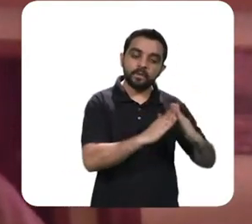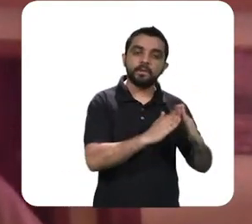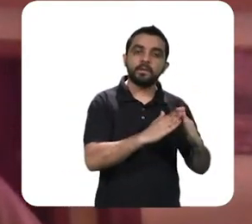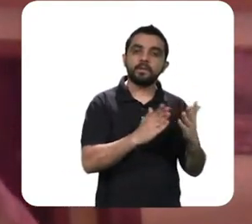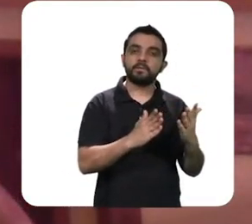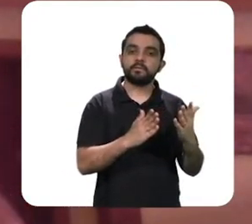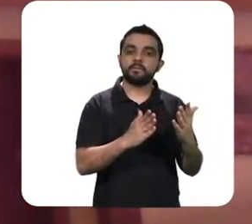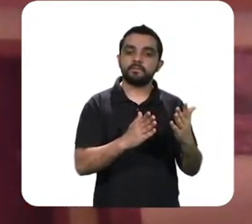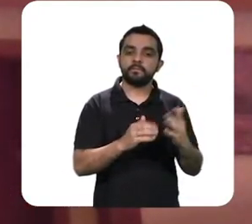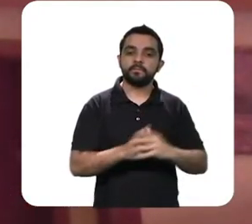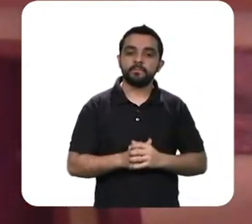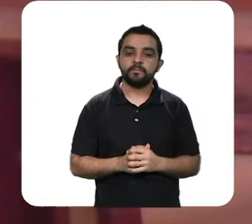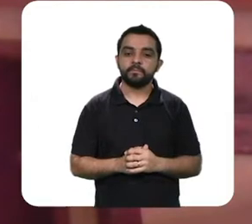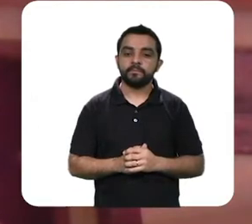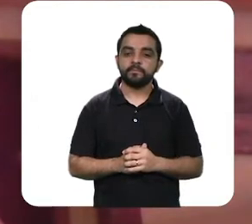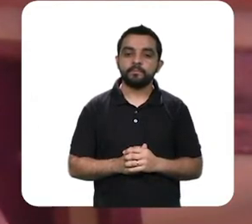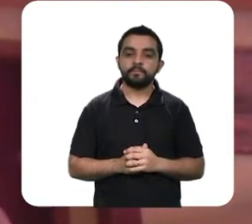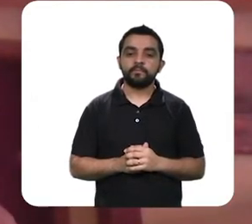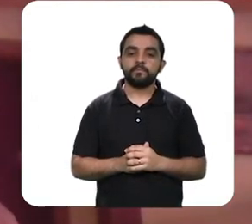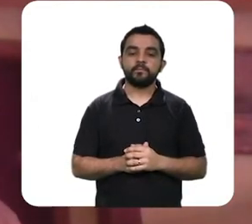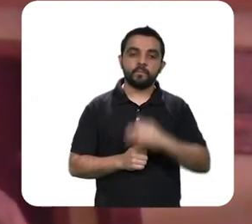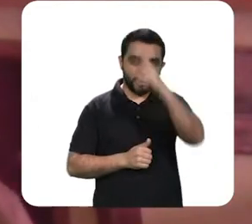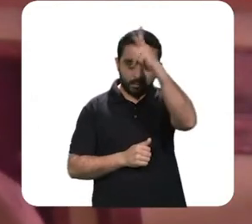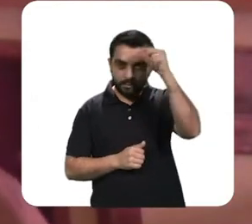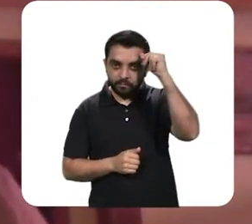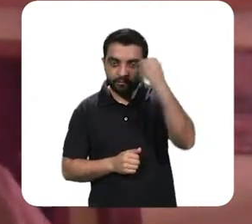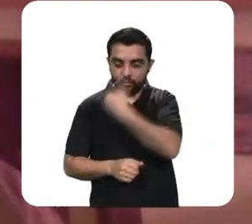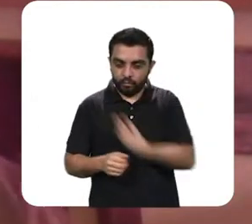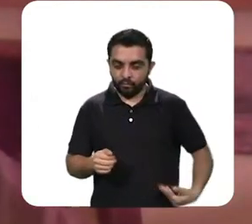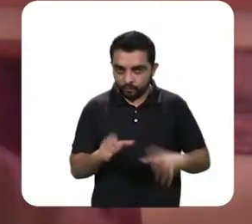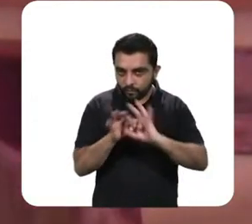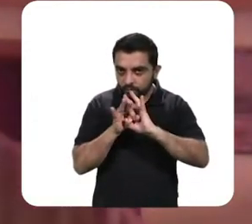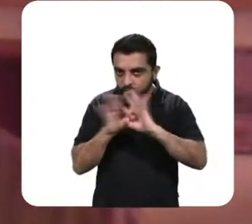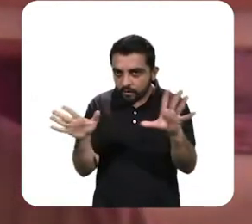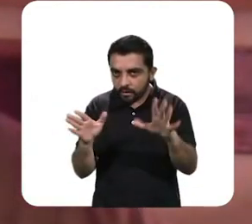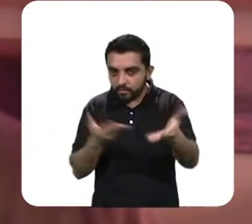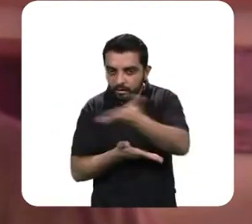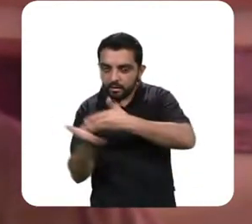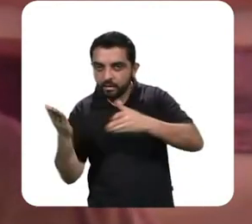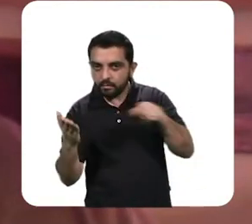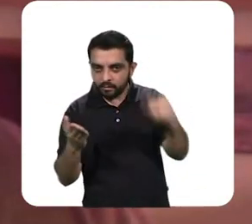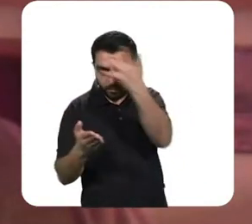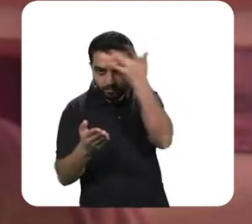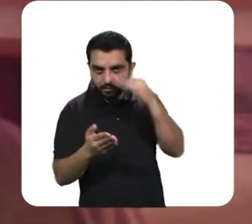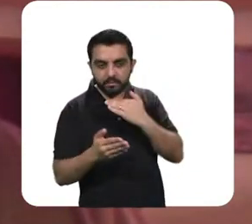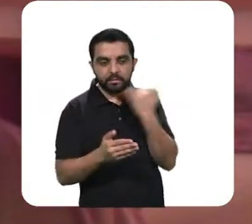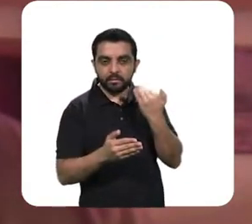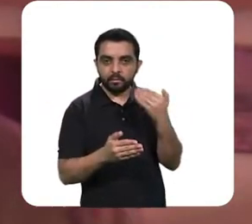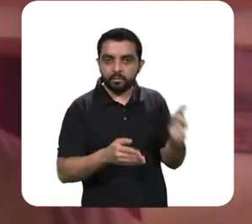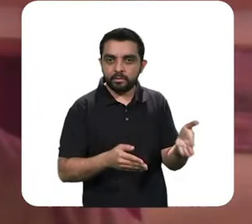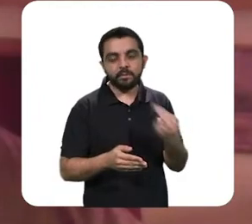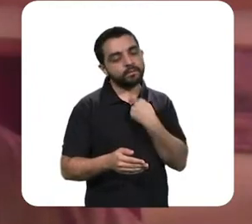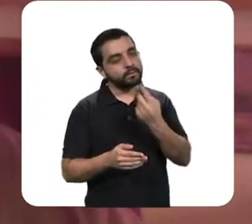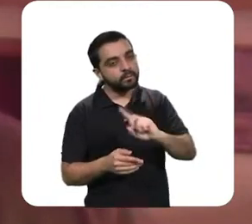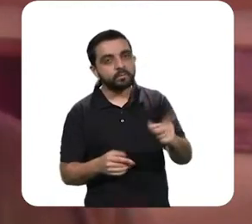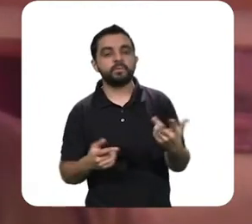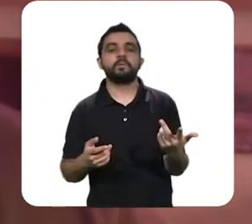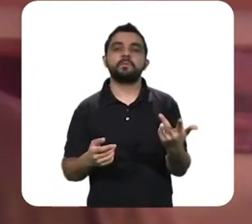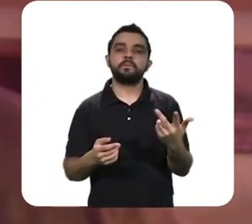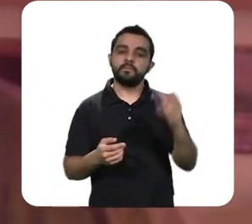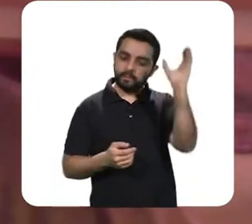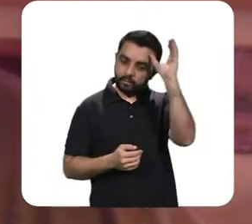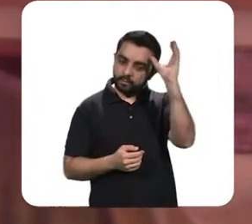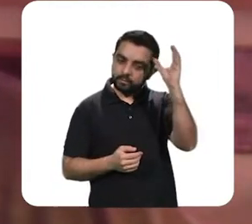que fazer isso são os prefeitos são os governadores eles já fizeram uma frente uma coalizão eu entendo que é uma coalizão